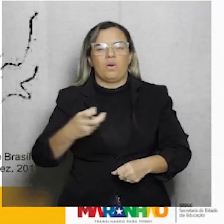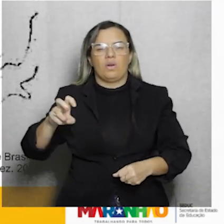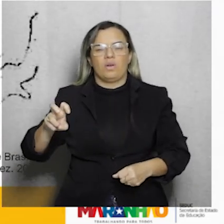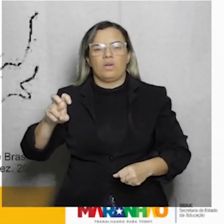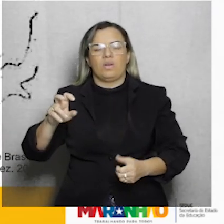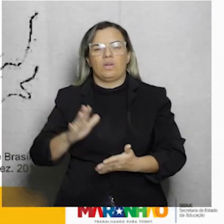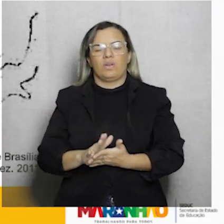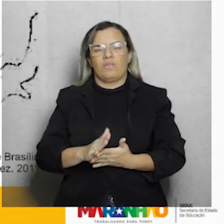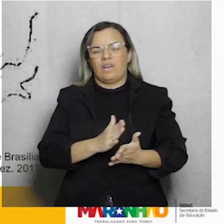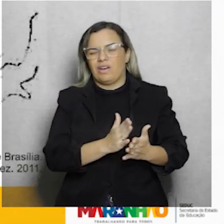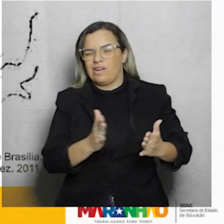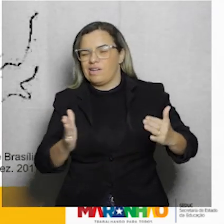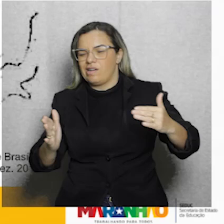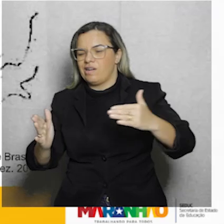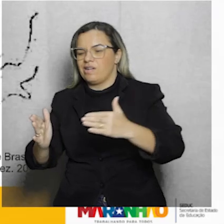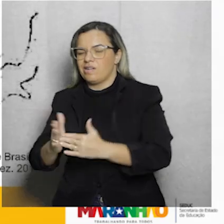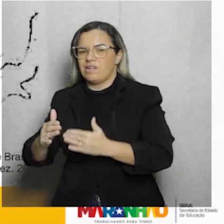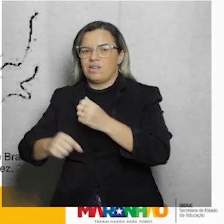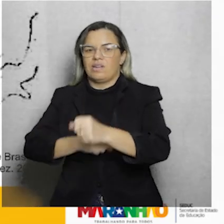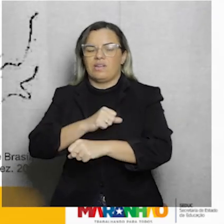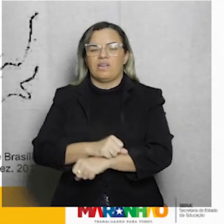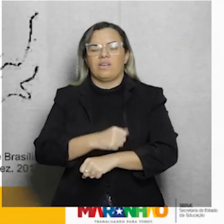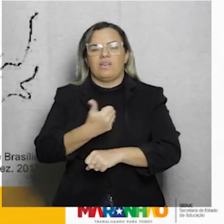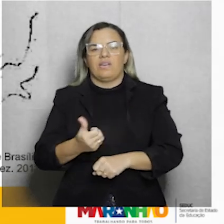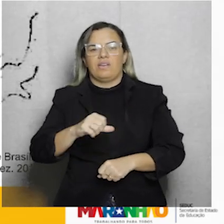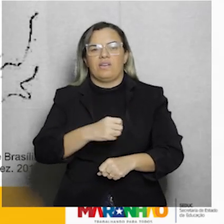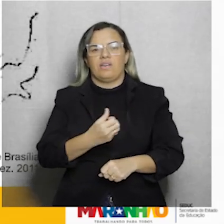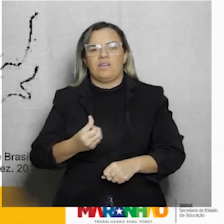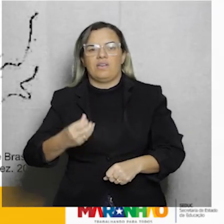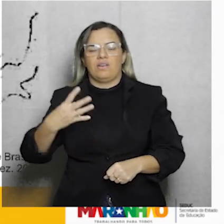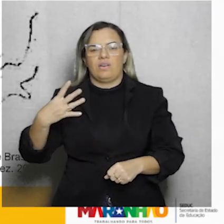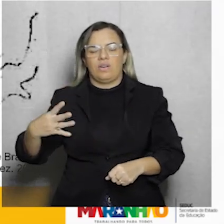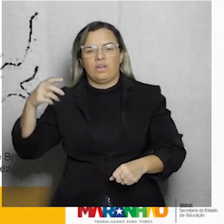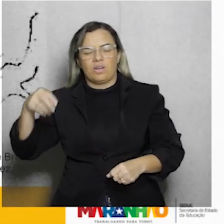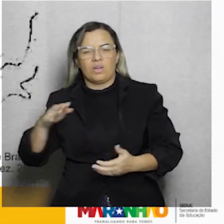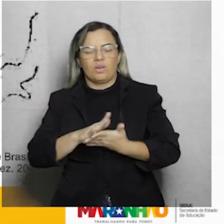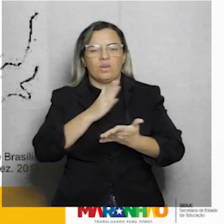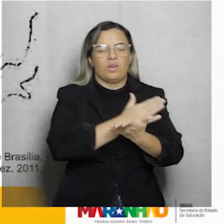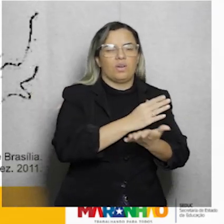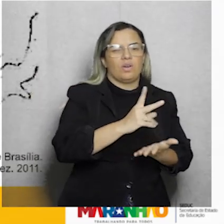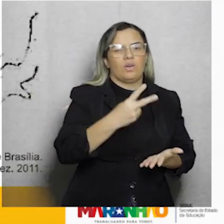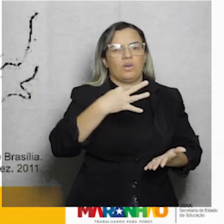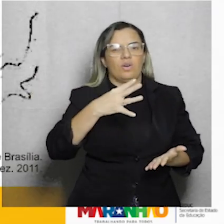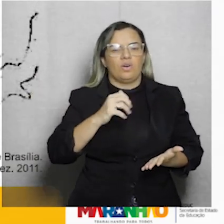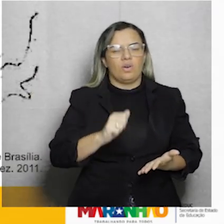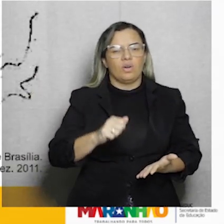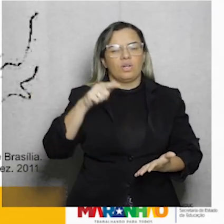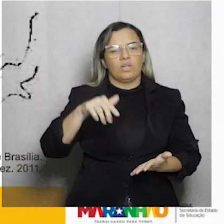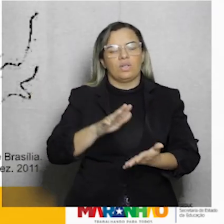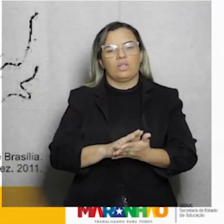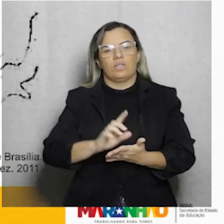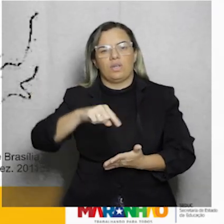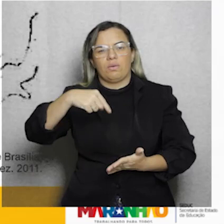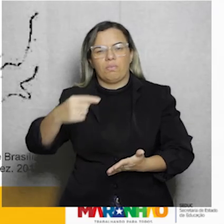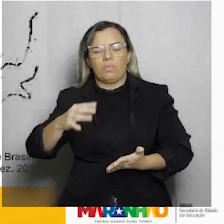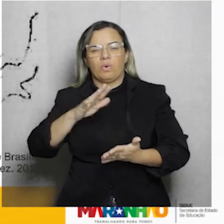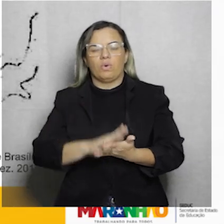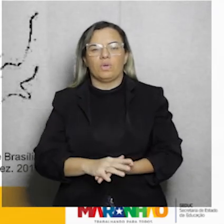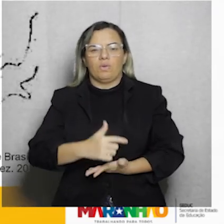que começou ali com Dutra. Depois nós tivemos o segundo governo de Vargas, veio o JK.